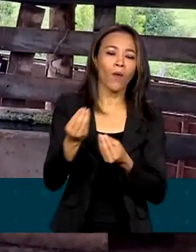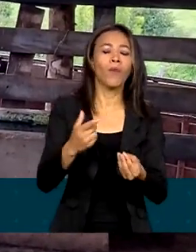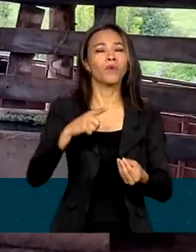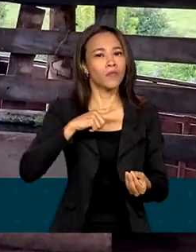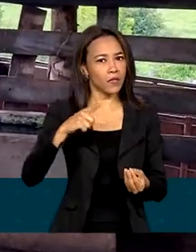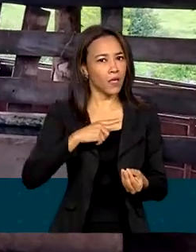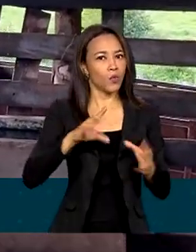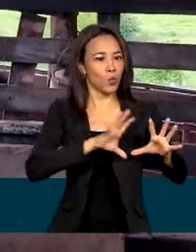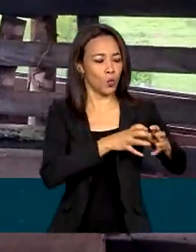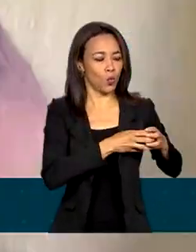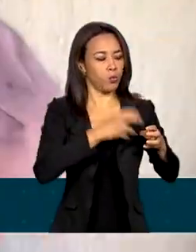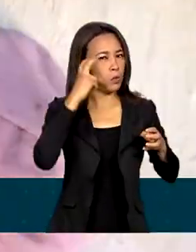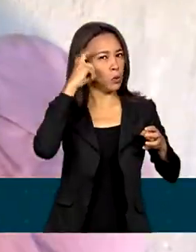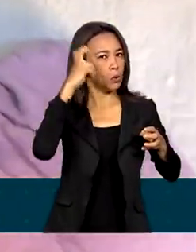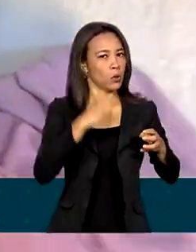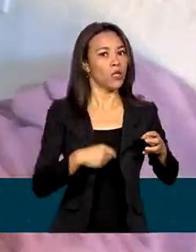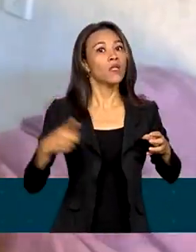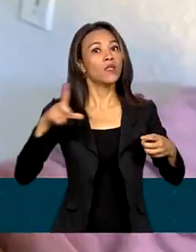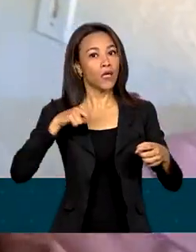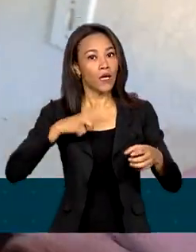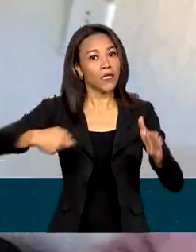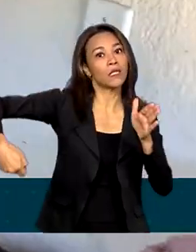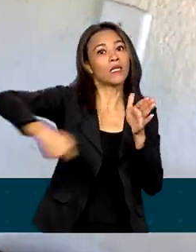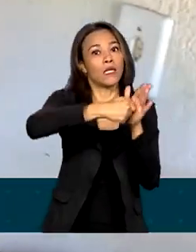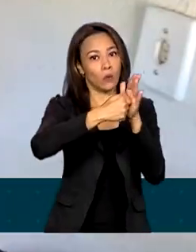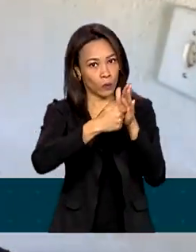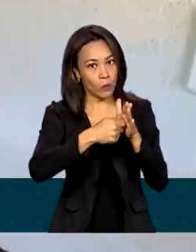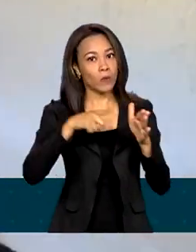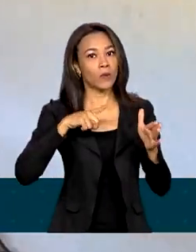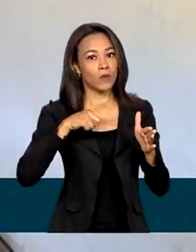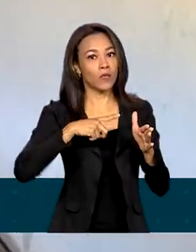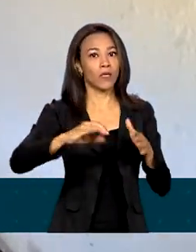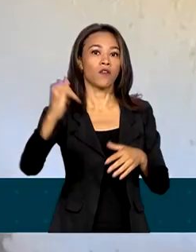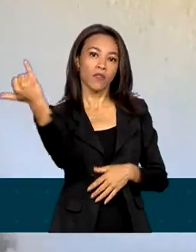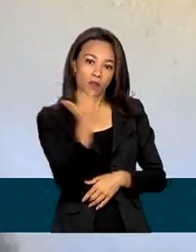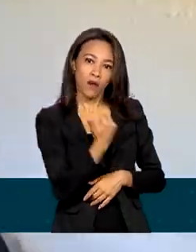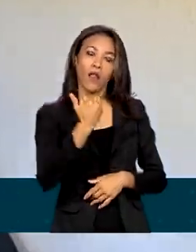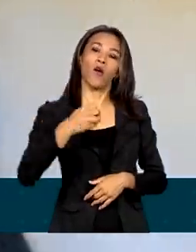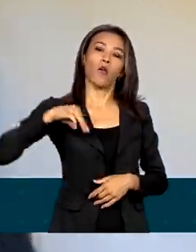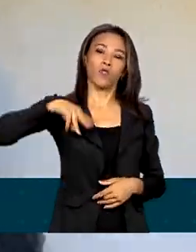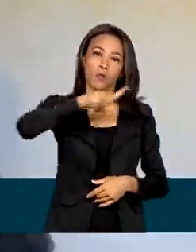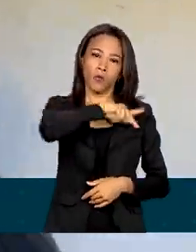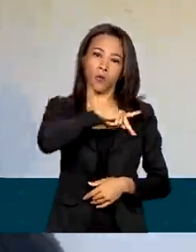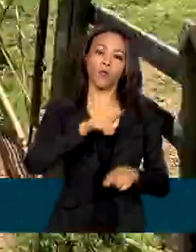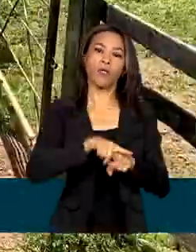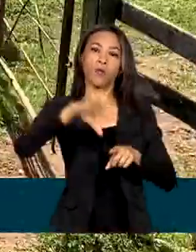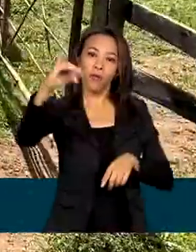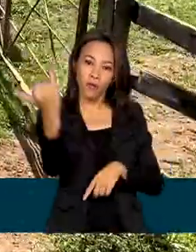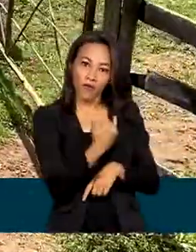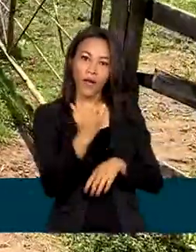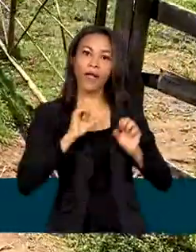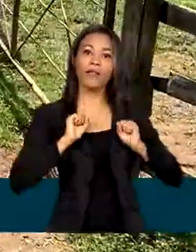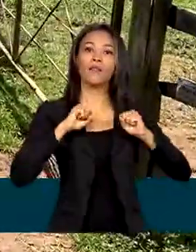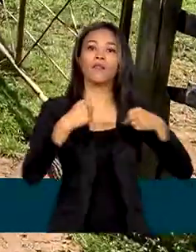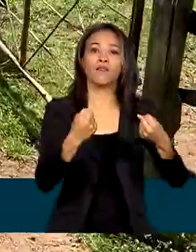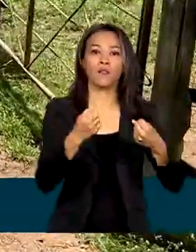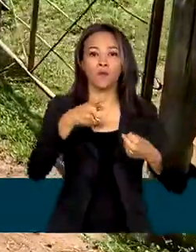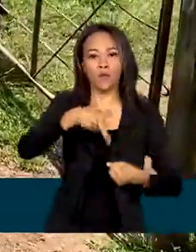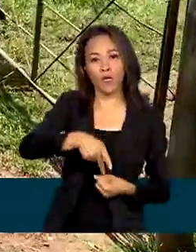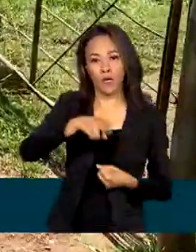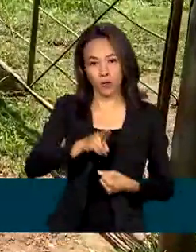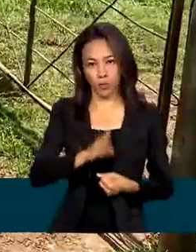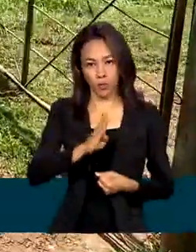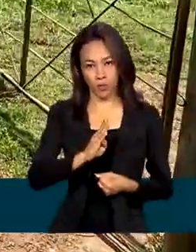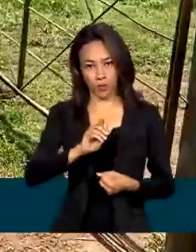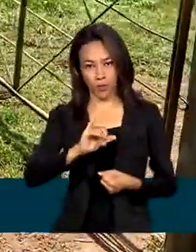inteligência, além de denúncias feitas a órgãos como o Ministério Público e a Defensoria Pública. As denúncias de